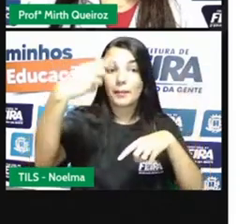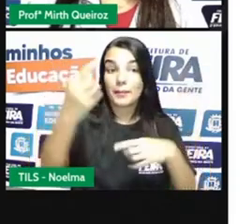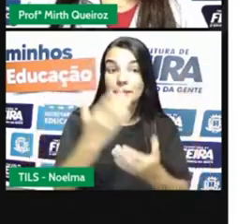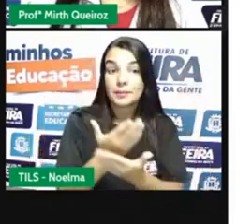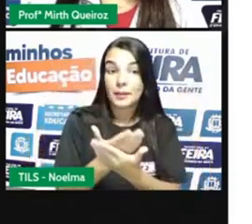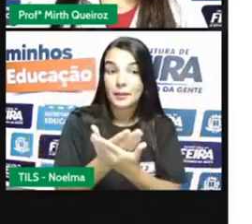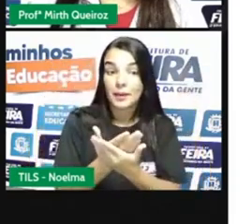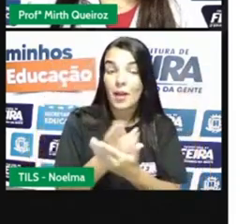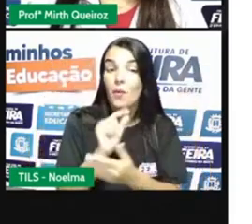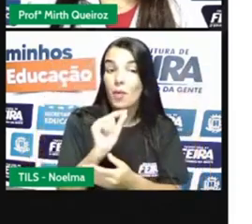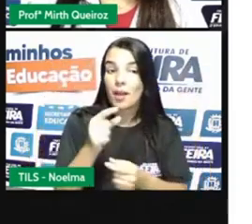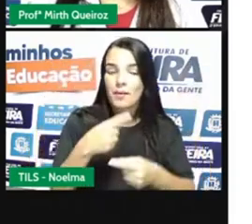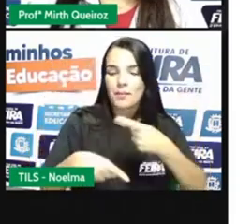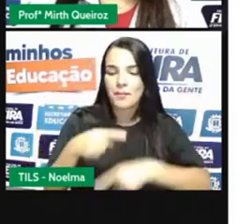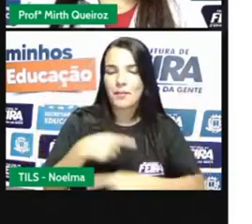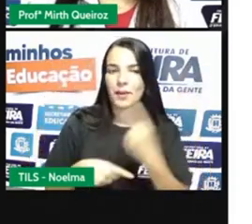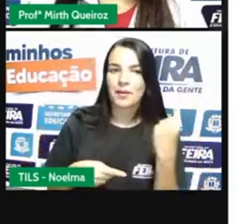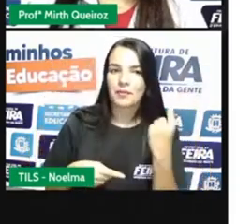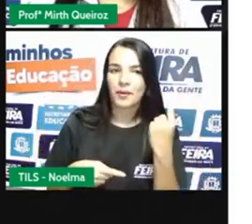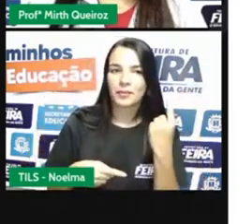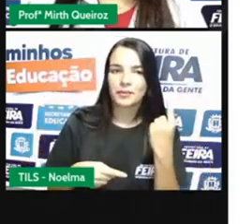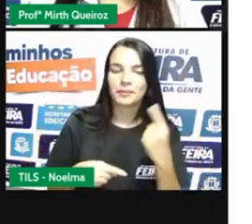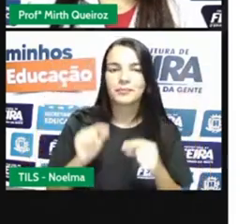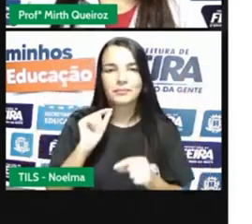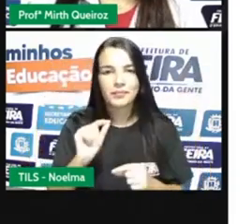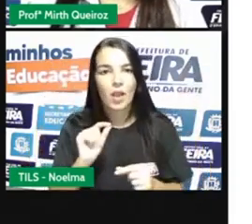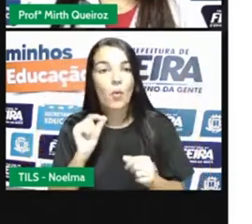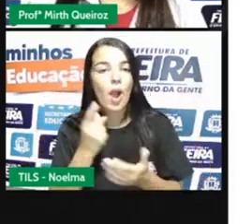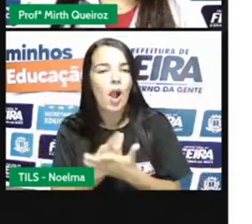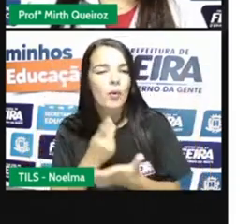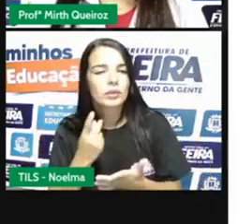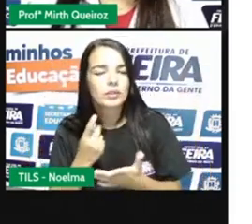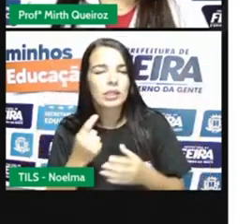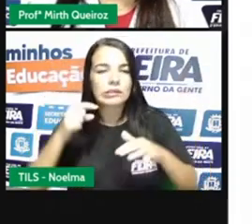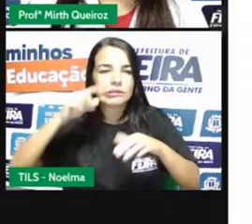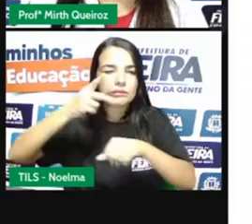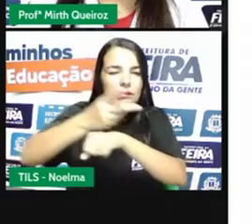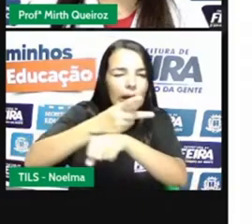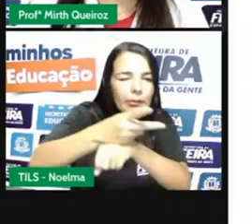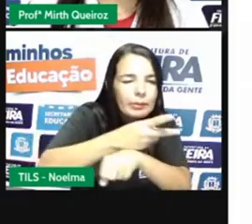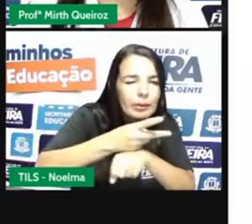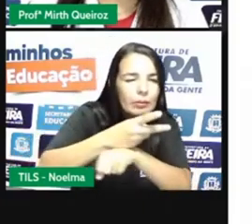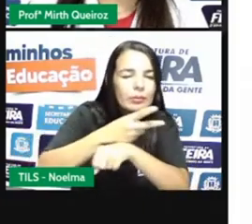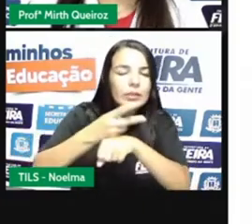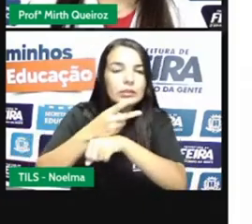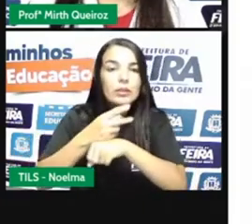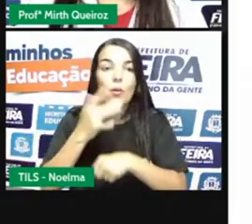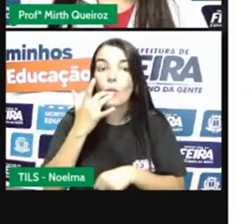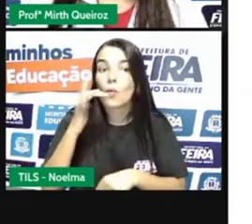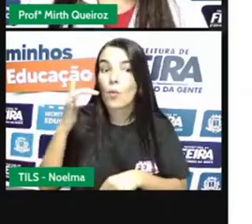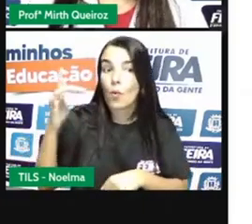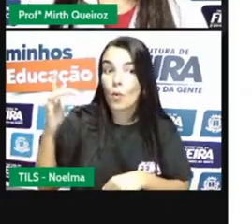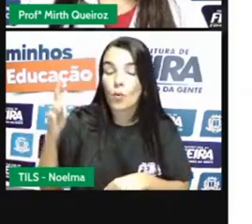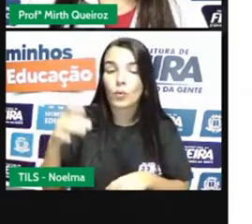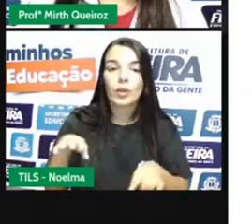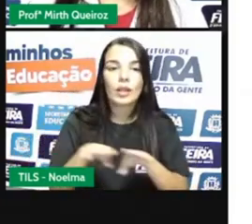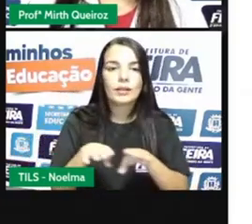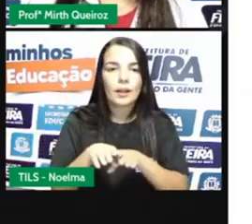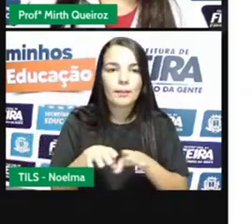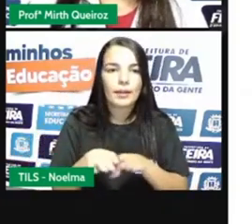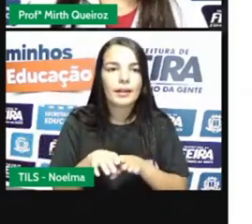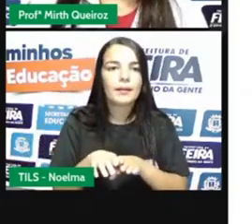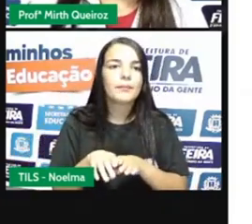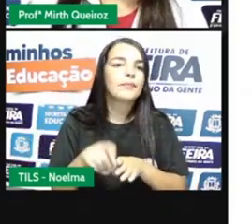sobre revoltas as revoltas ocorridas em decorrência da exploração aurífera a exploração do ouro e das